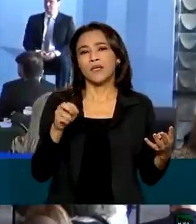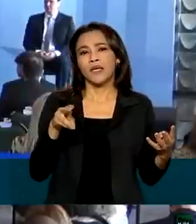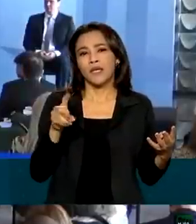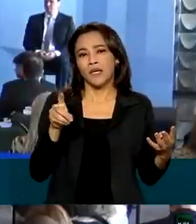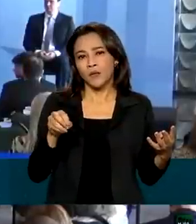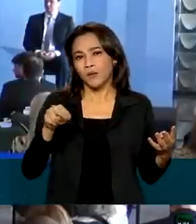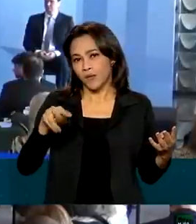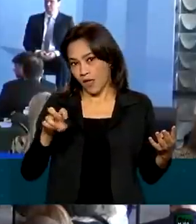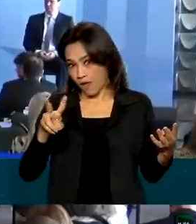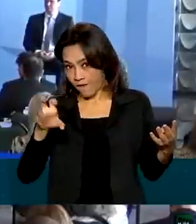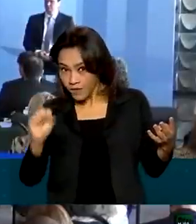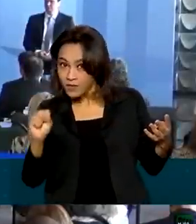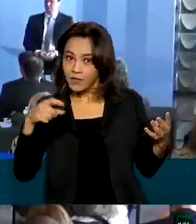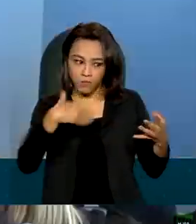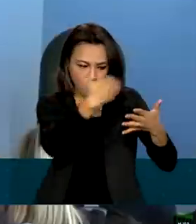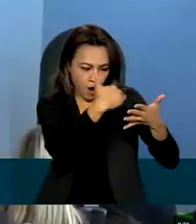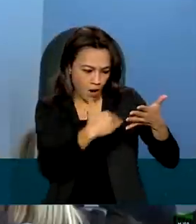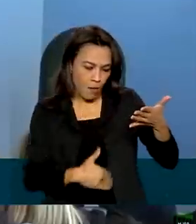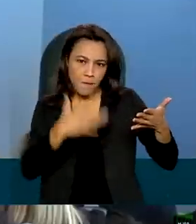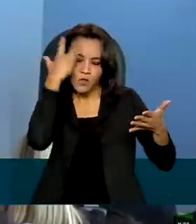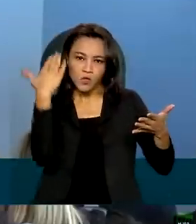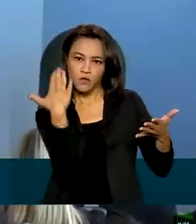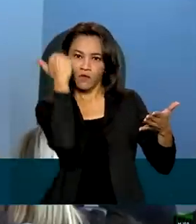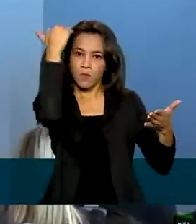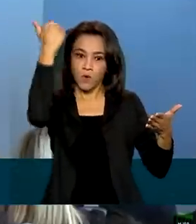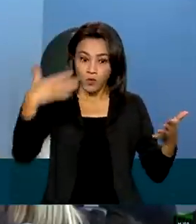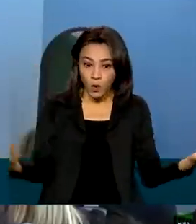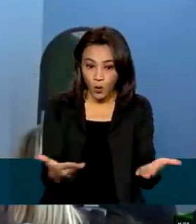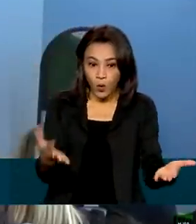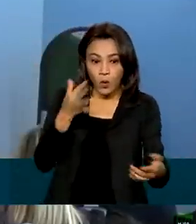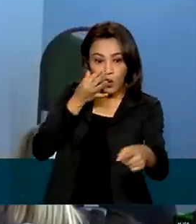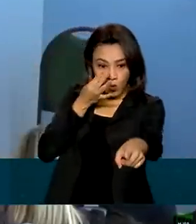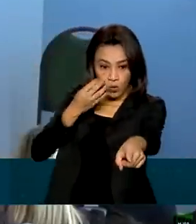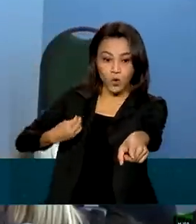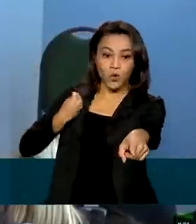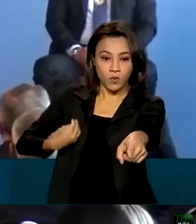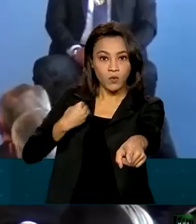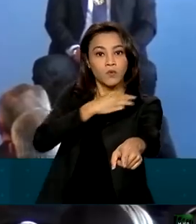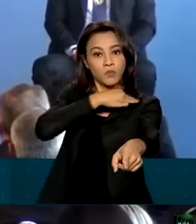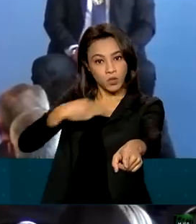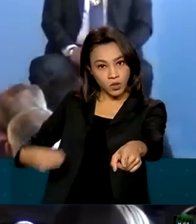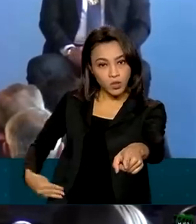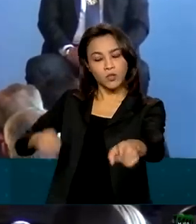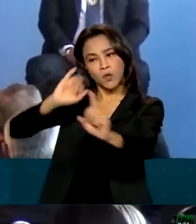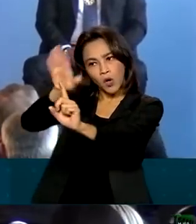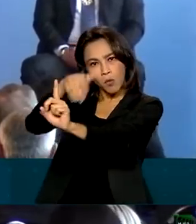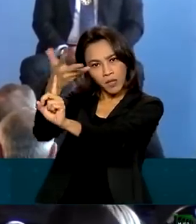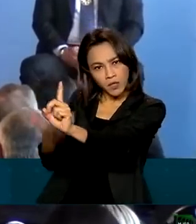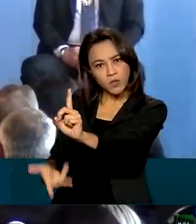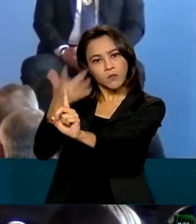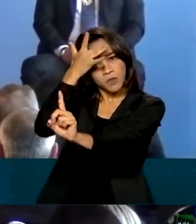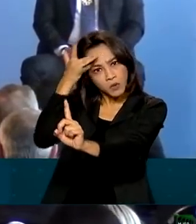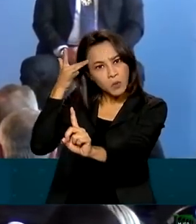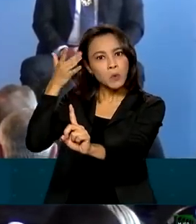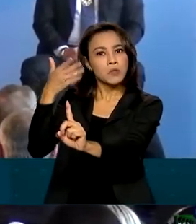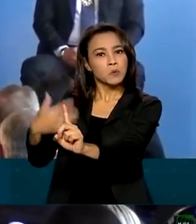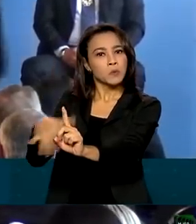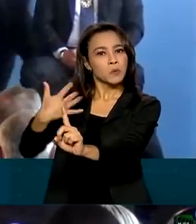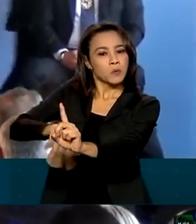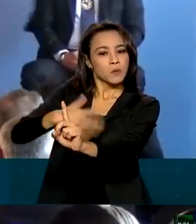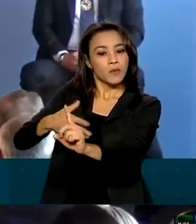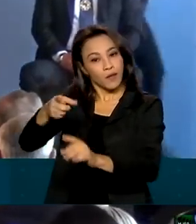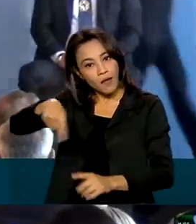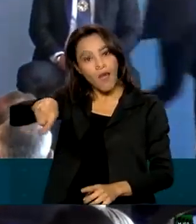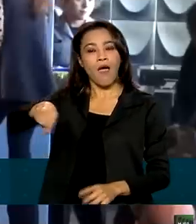comemoração ao bicentenário da Casa, o atual ministro Anderson Torres homenageou pessoas consideradas